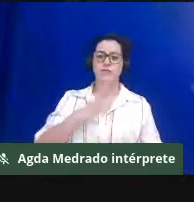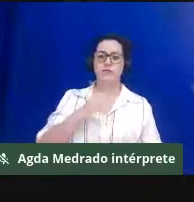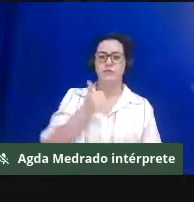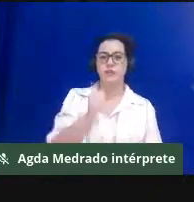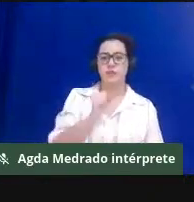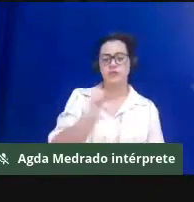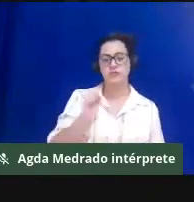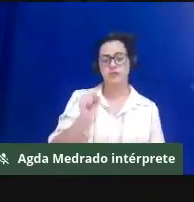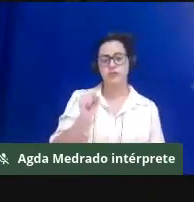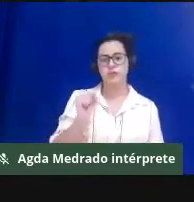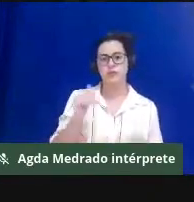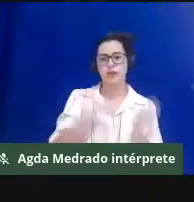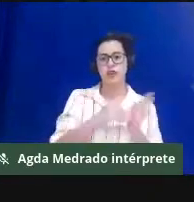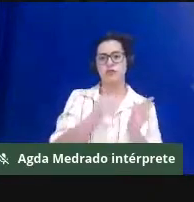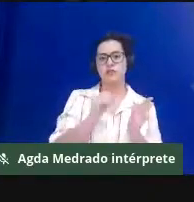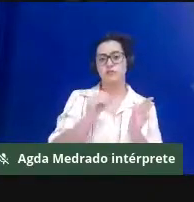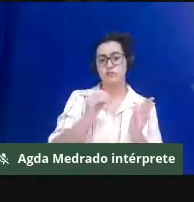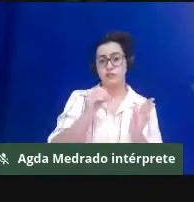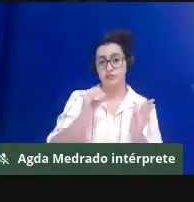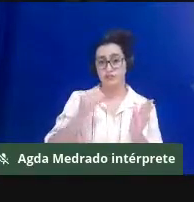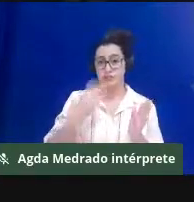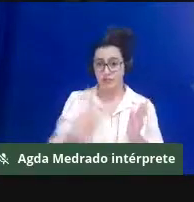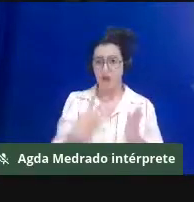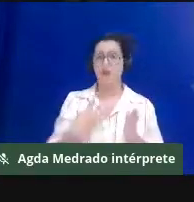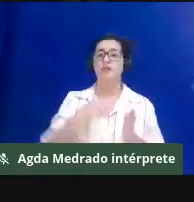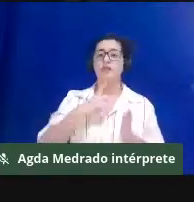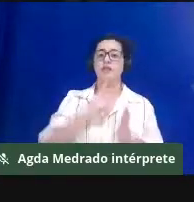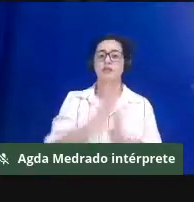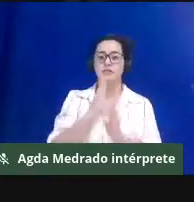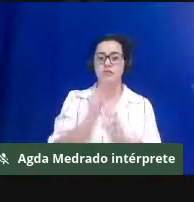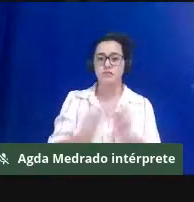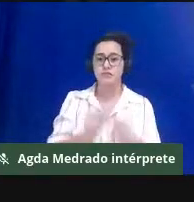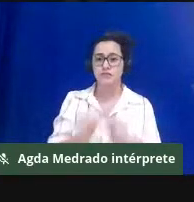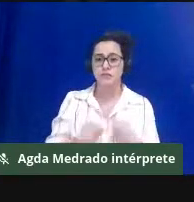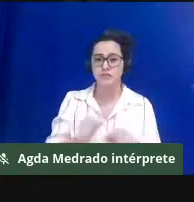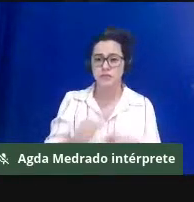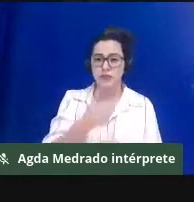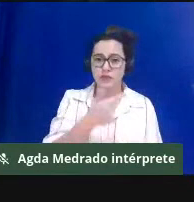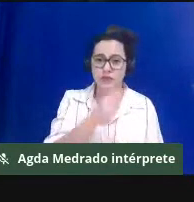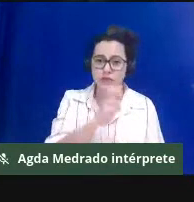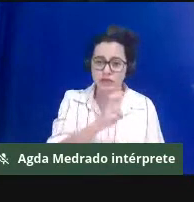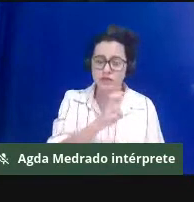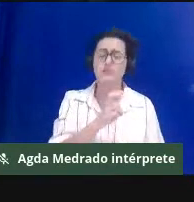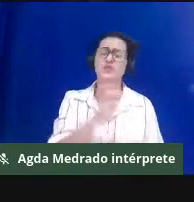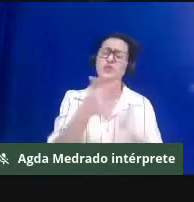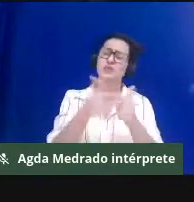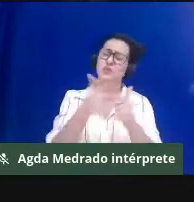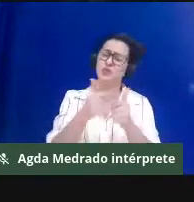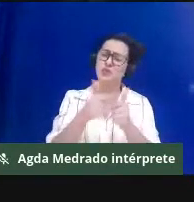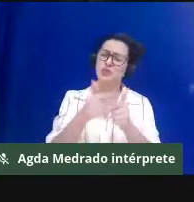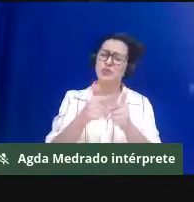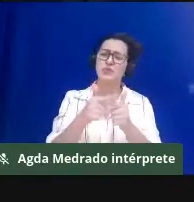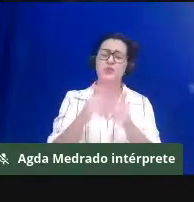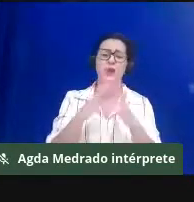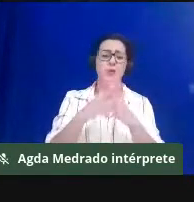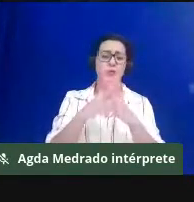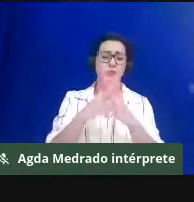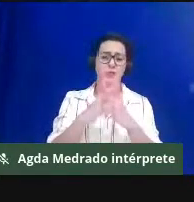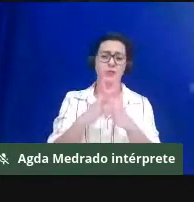a identificação de 26 conflitos em comunidades quilombolas. Conflitos esses que vão ser caracterizados